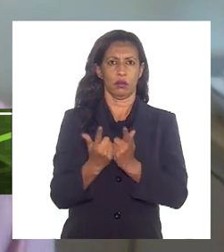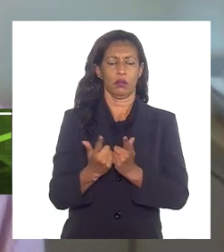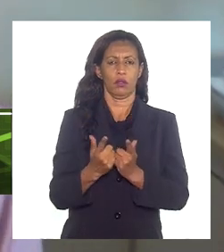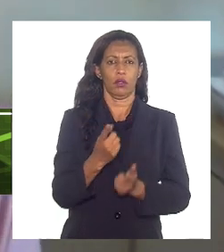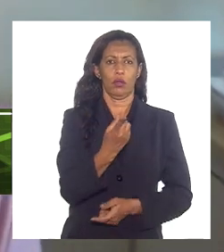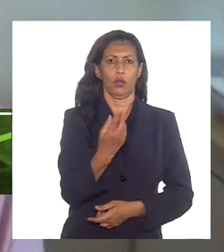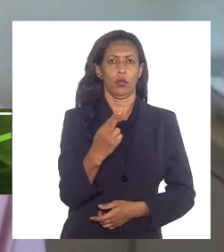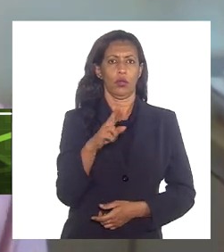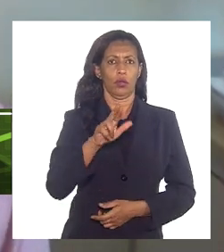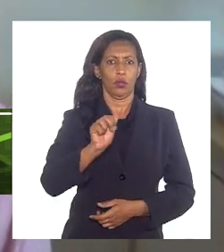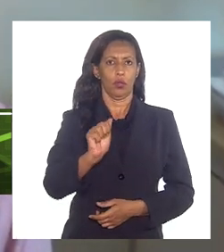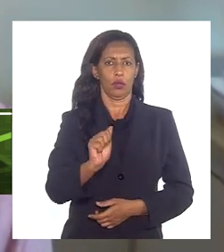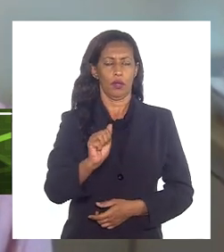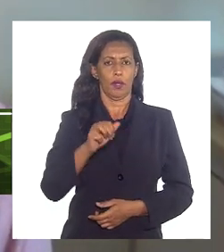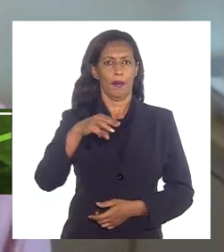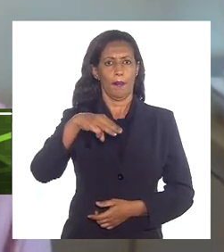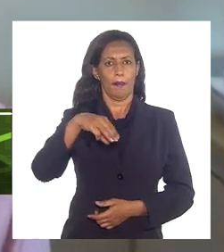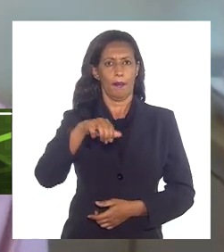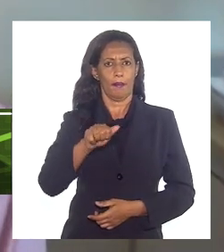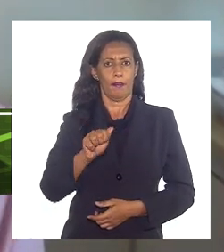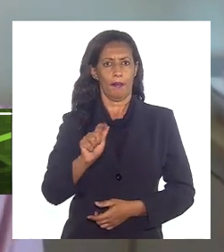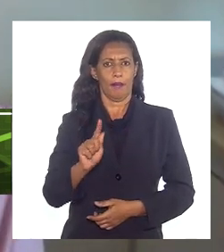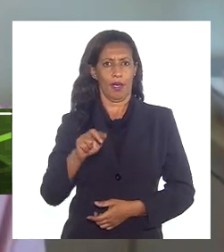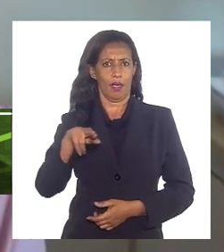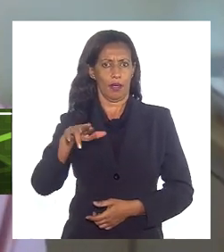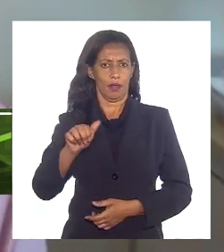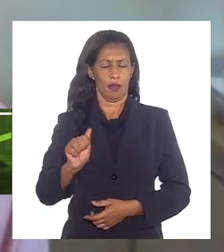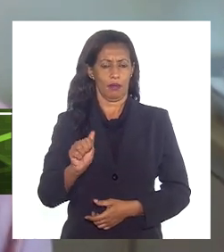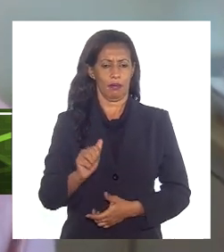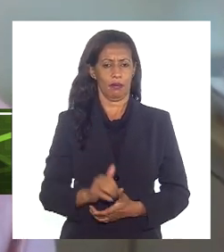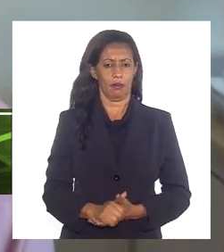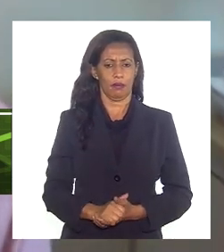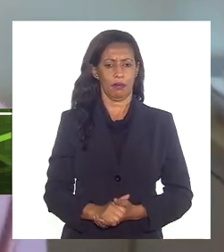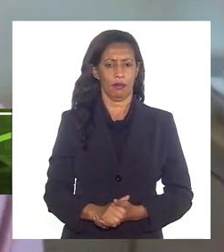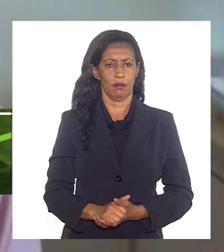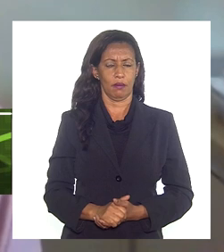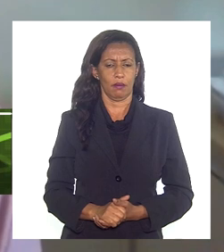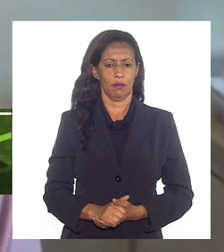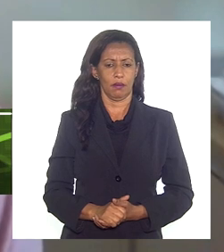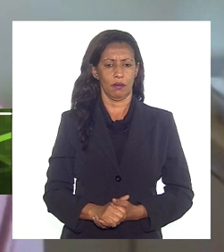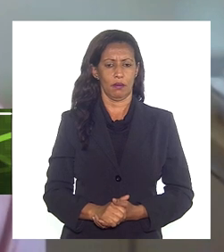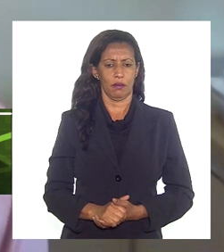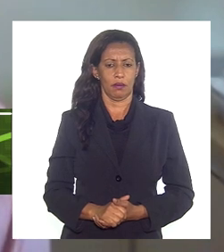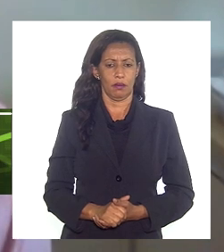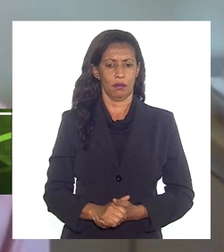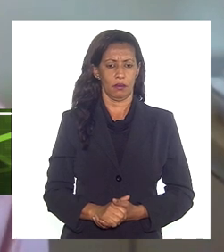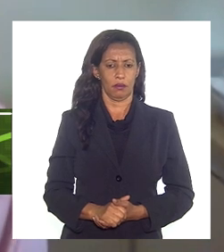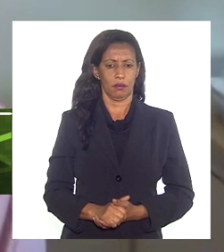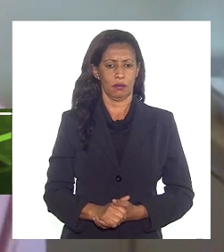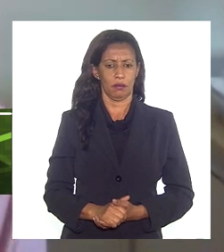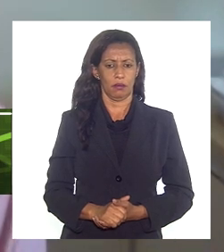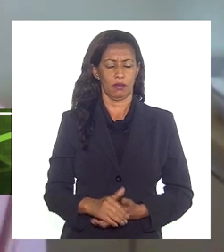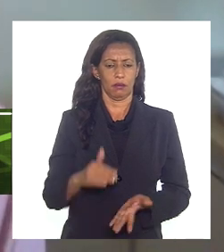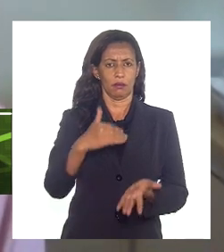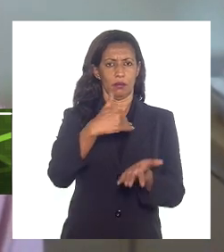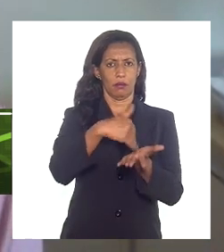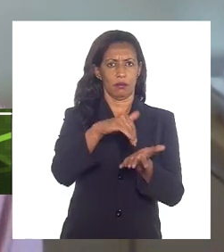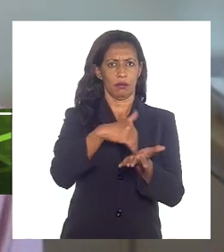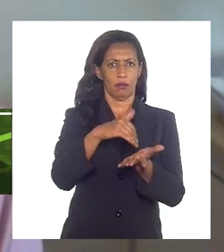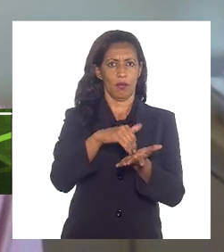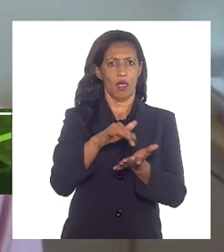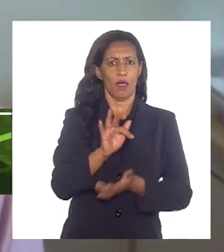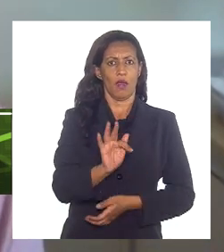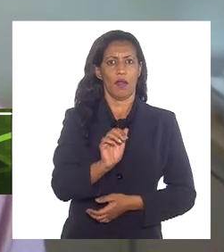doutora Magna Chambrea, representando a Secretaria de